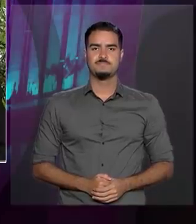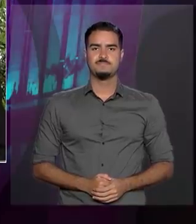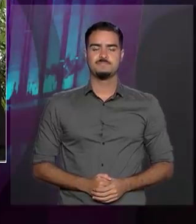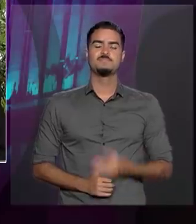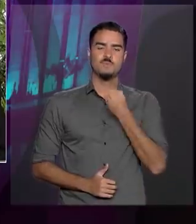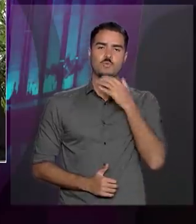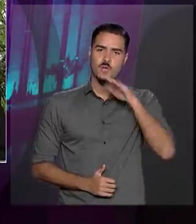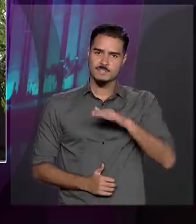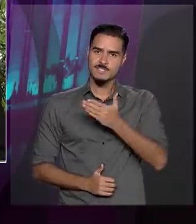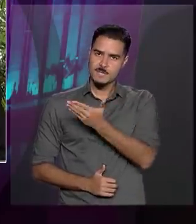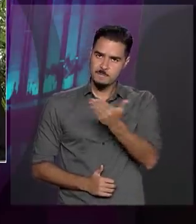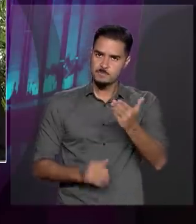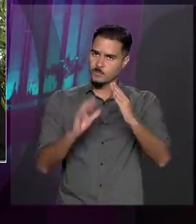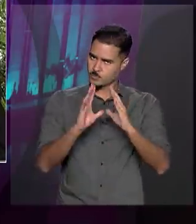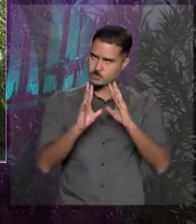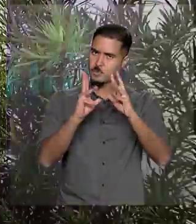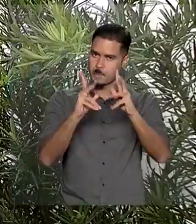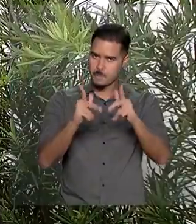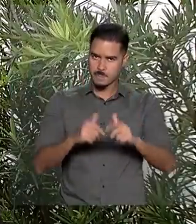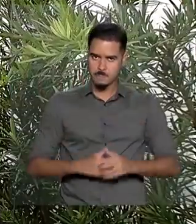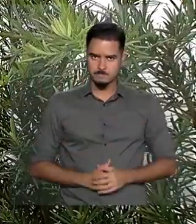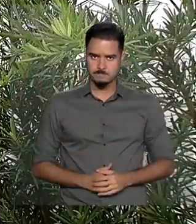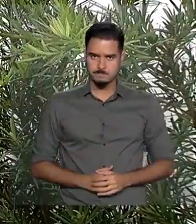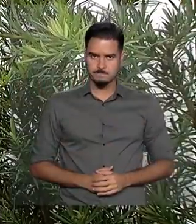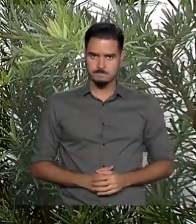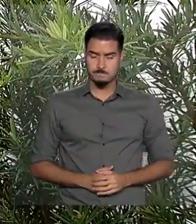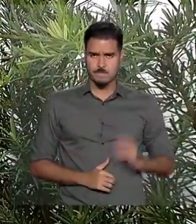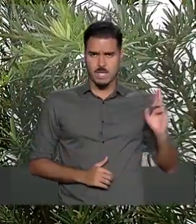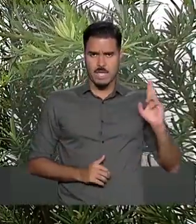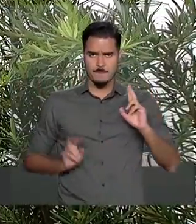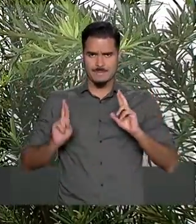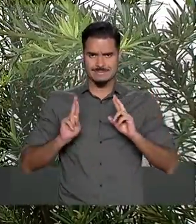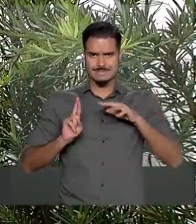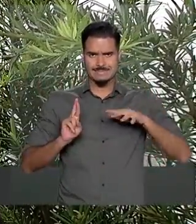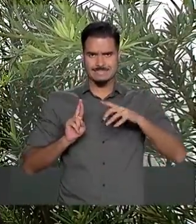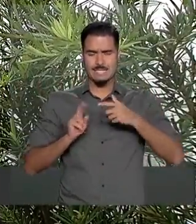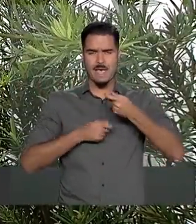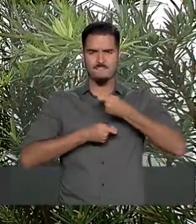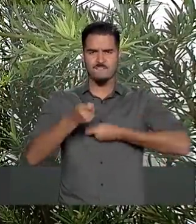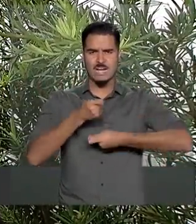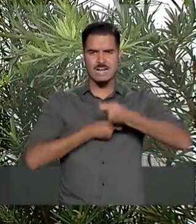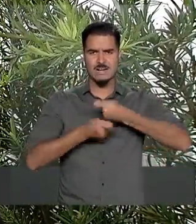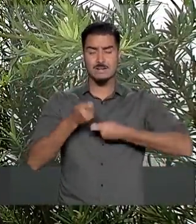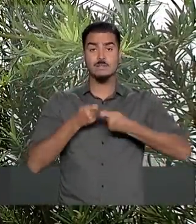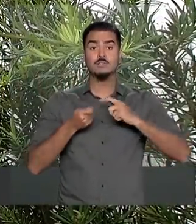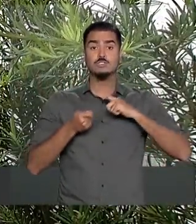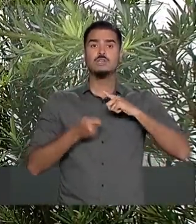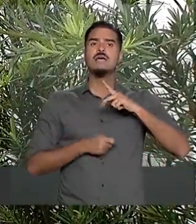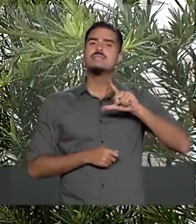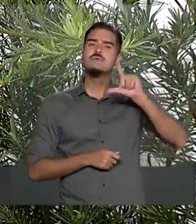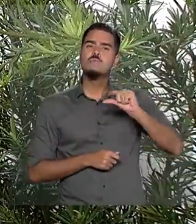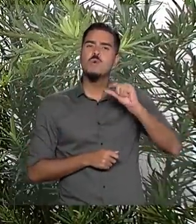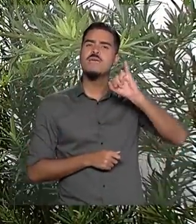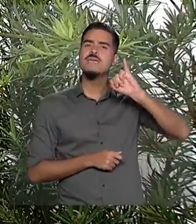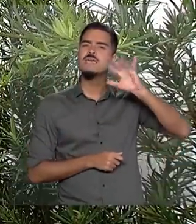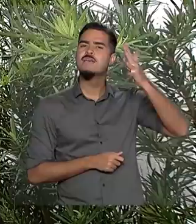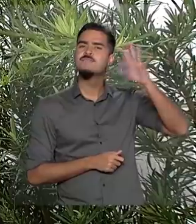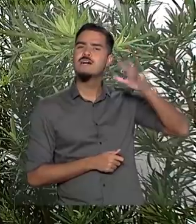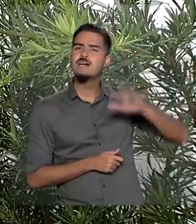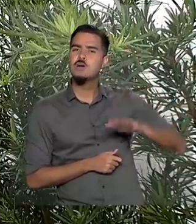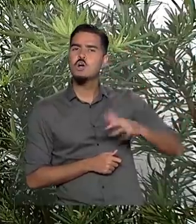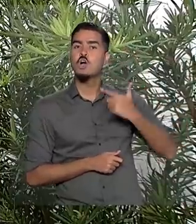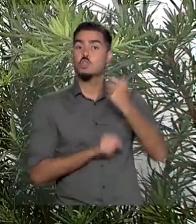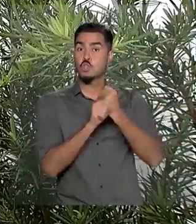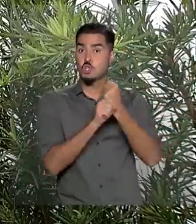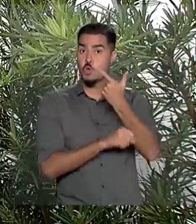Boa tarde, Luana. Boa tarde a todos. Os representantes do mercado financeiro reduziram a previsão de inflação para